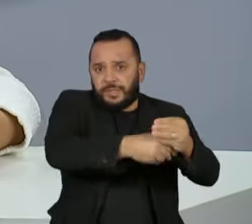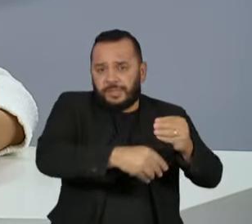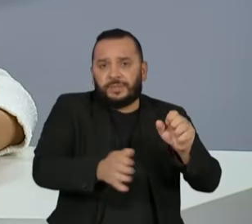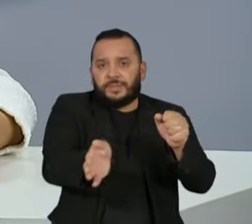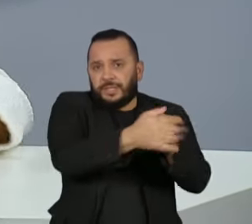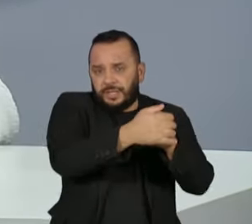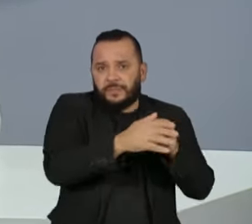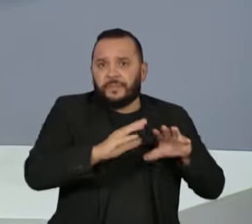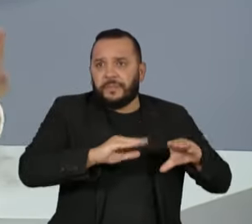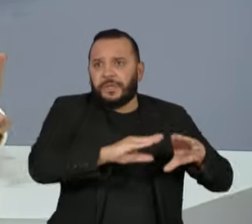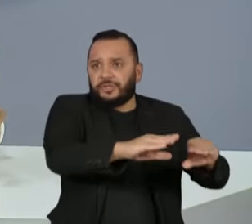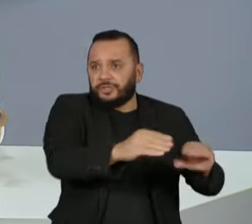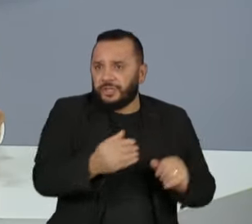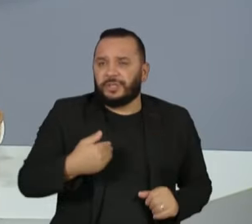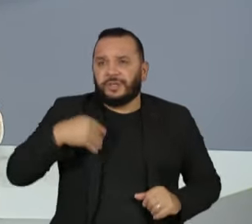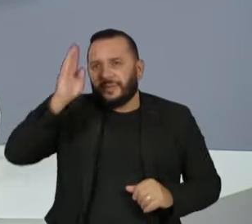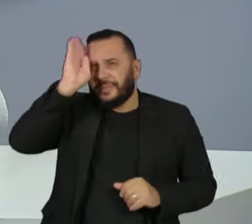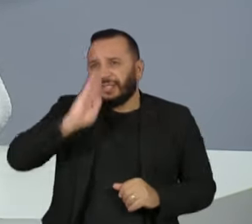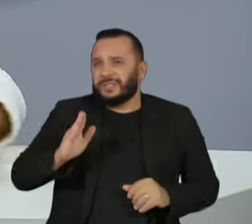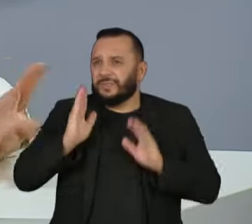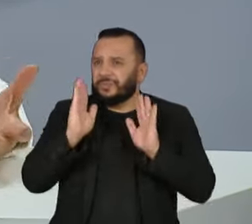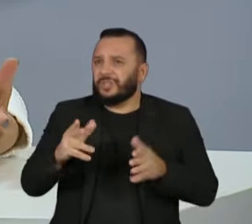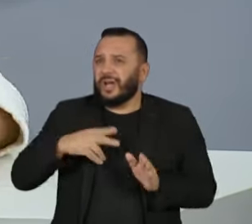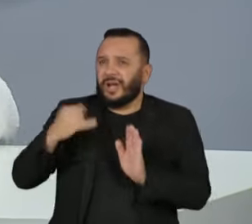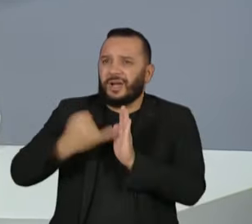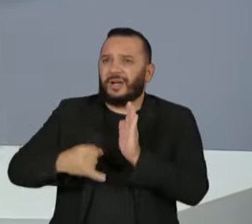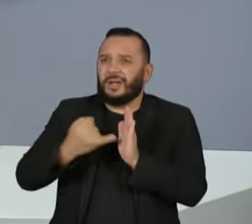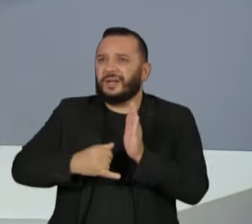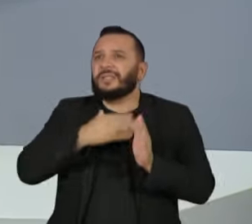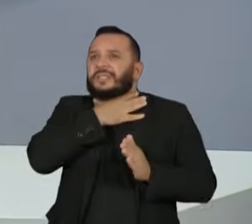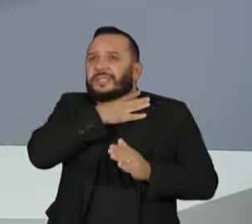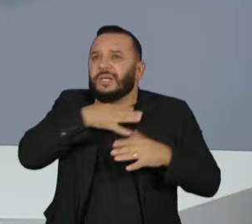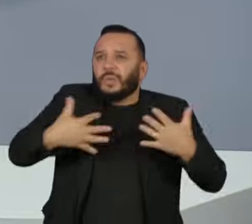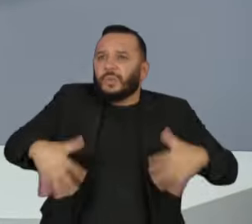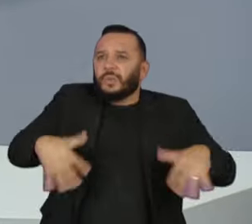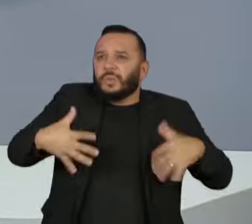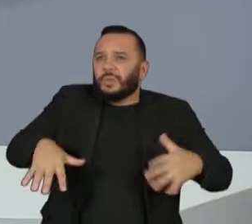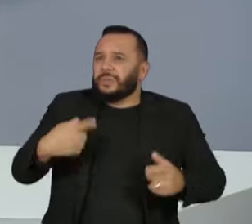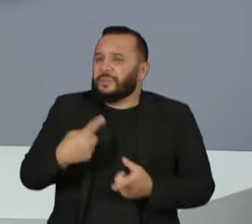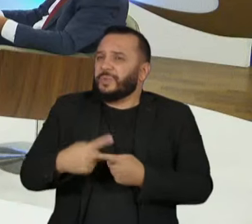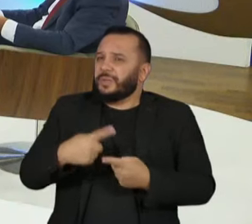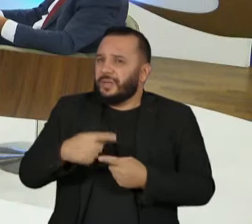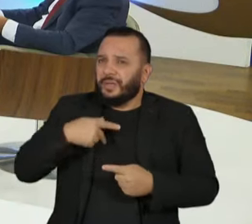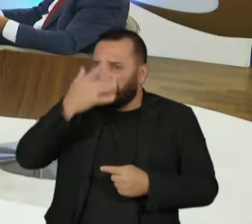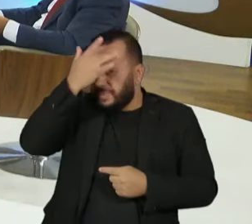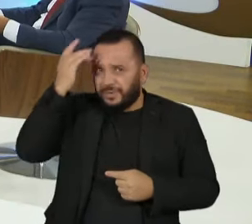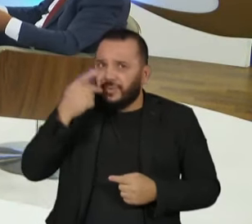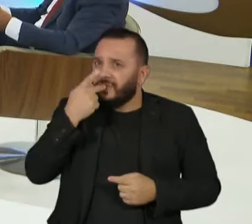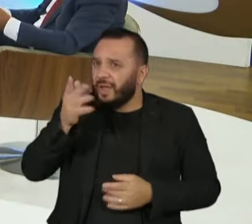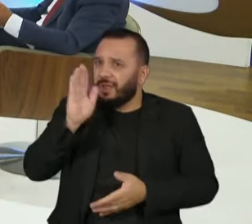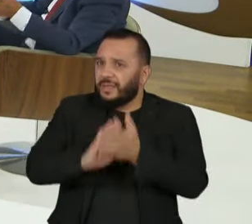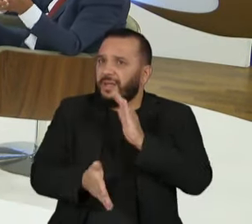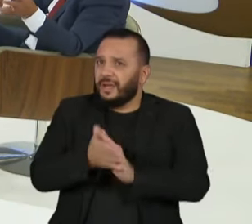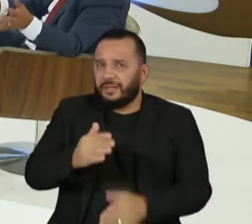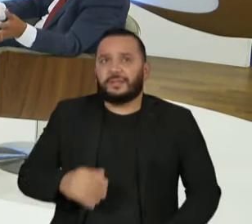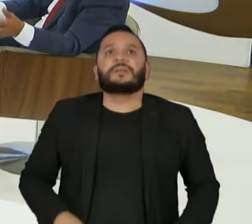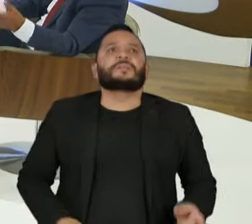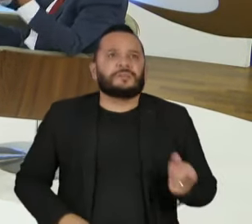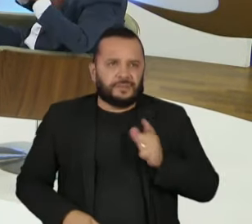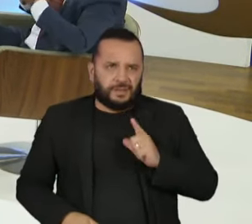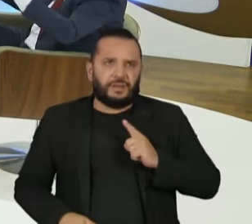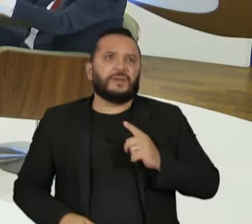O Brasil já cobra uma carga tributária enorme, já arrecada para caramba. Por que ninguém está falando do outro lado? Está falando,